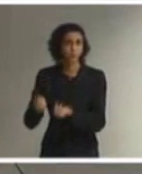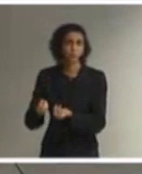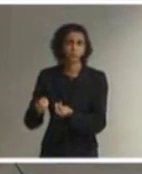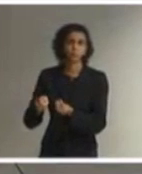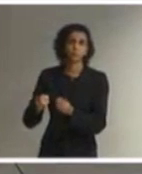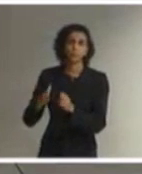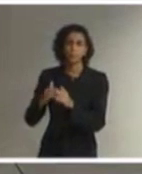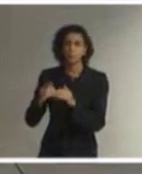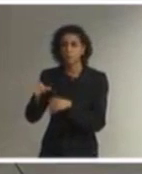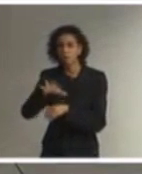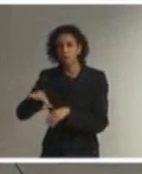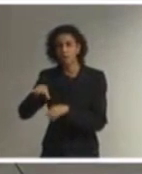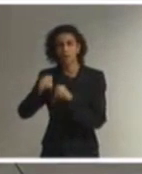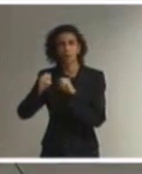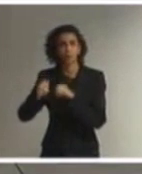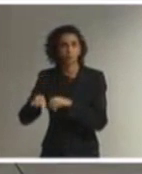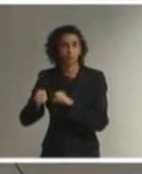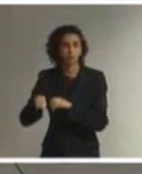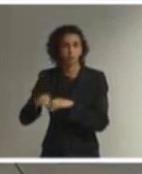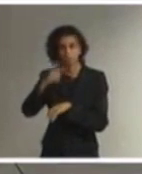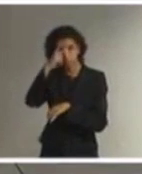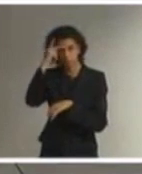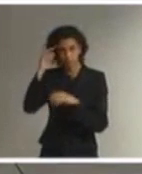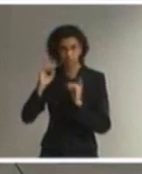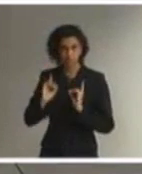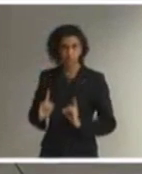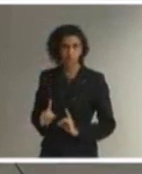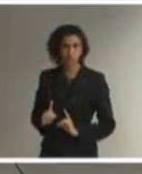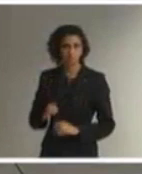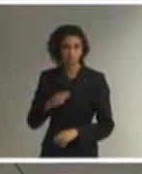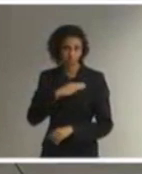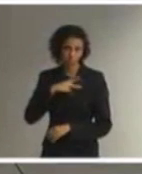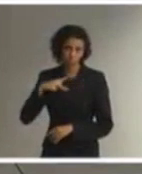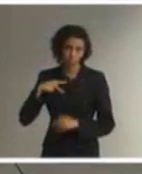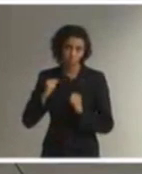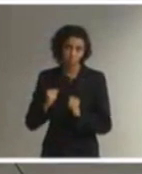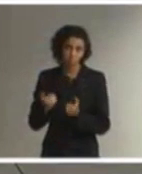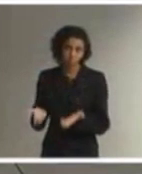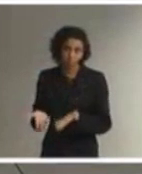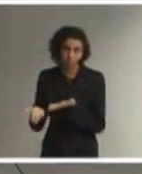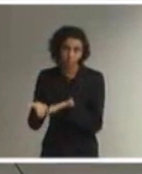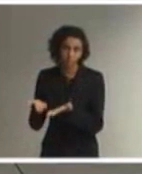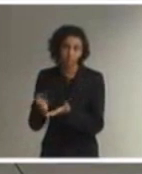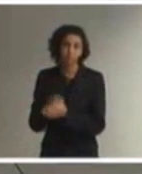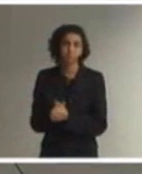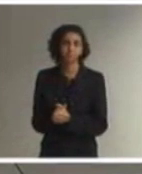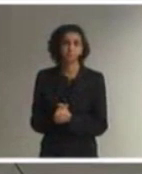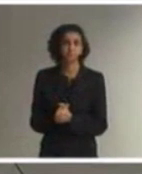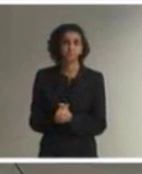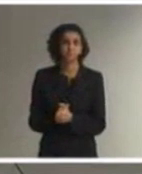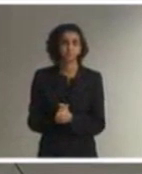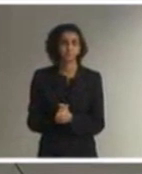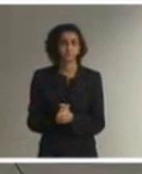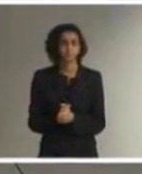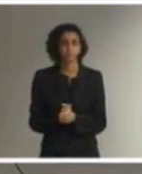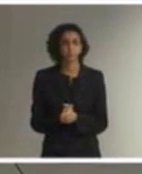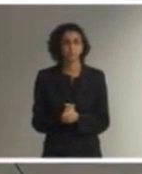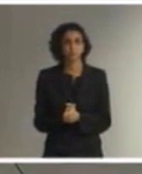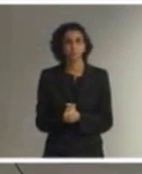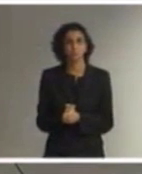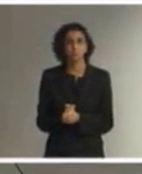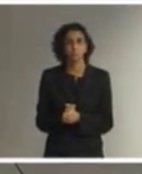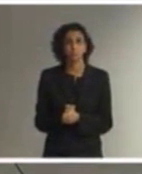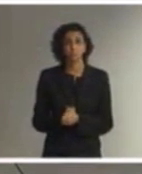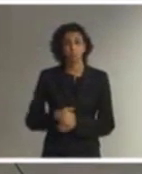educação da pessoa com deficiência. Então, o atendimento que é feito nesse primeiro